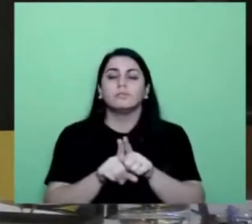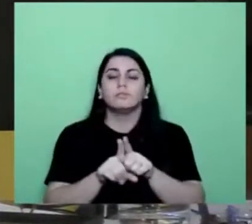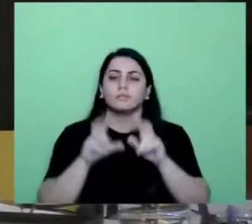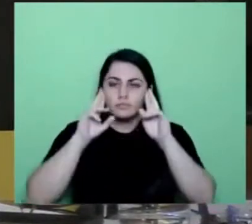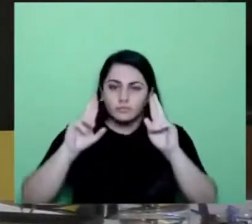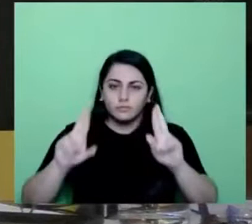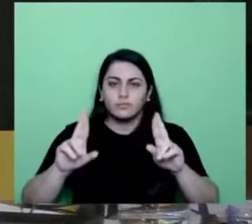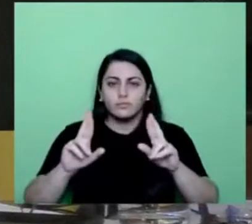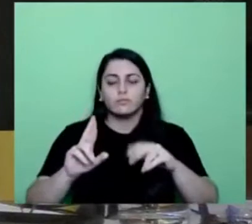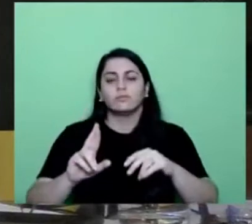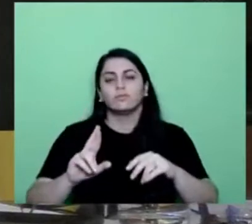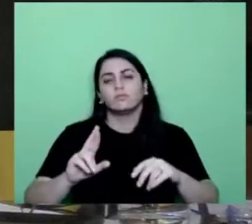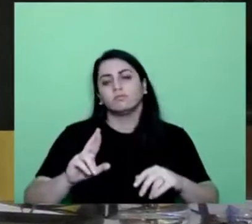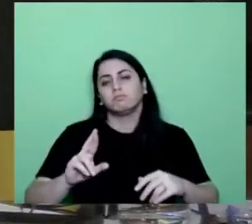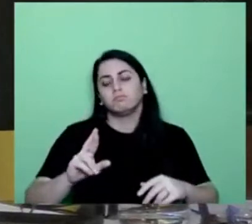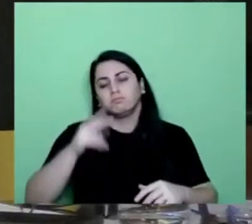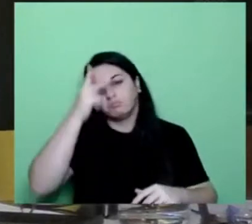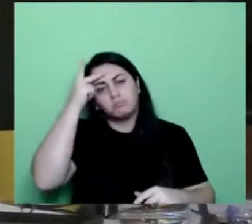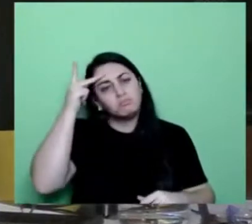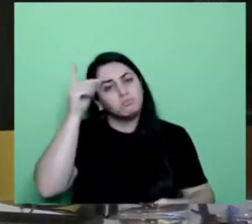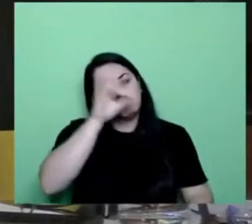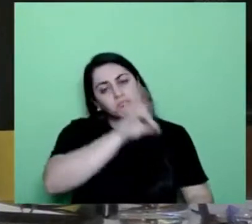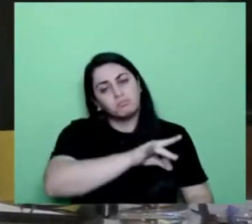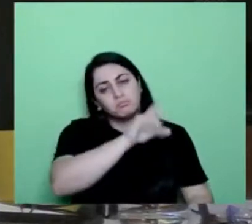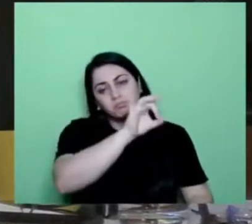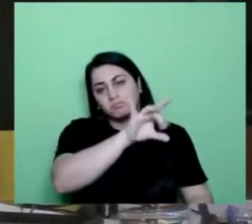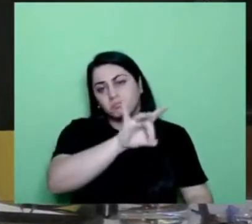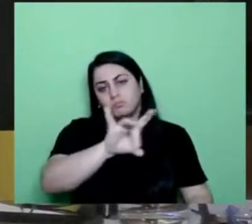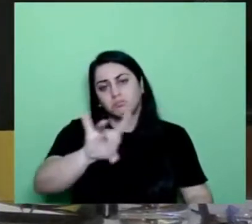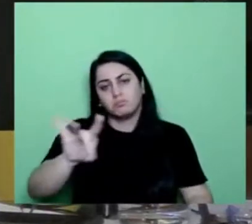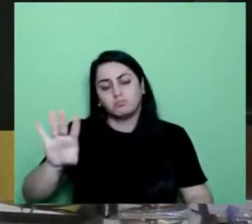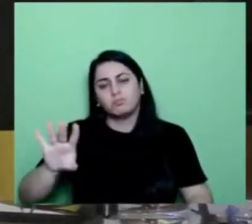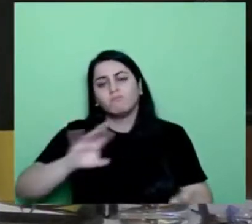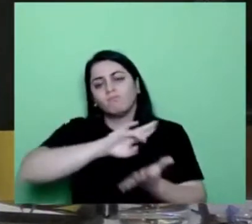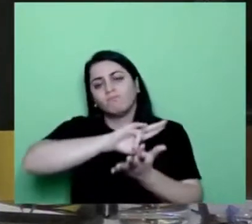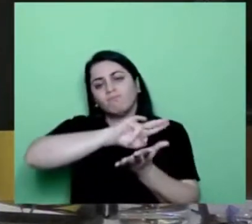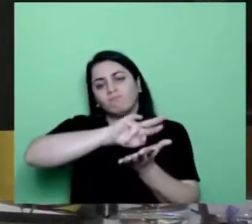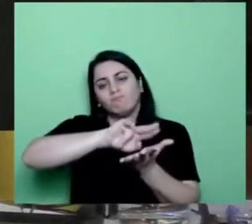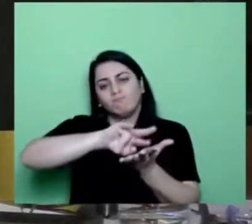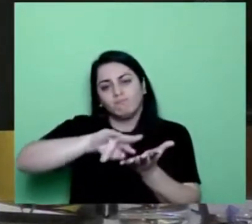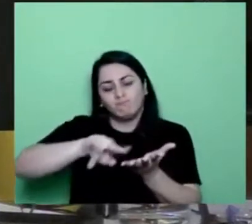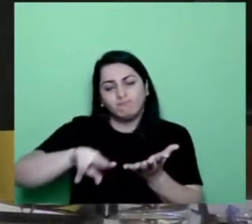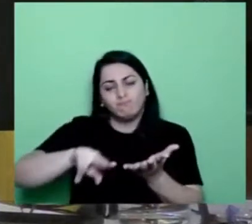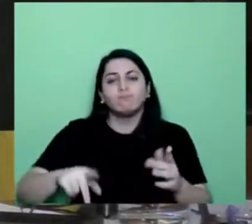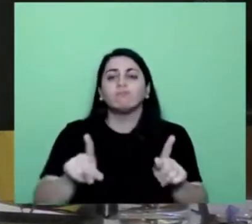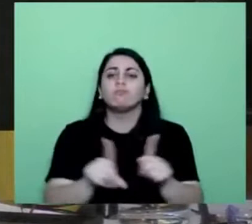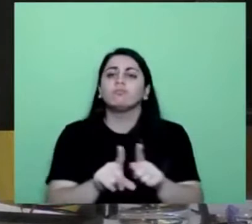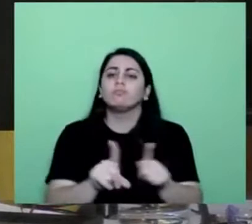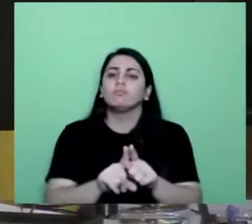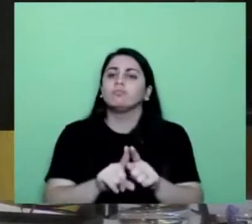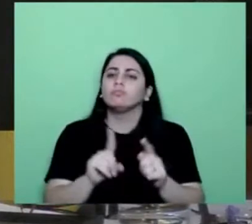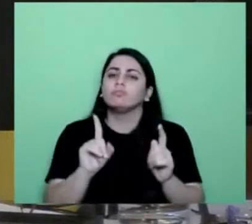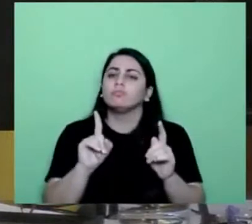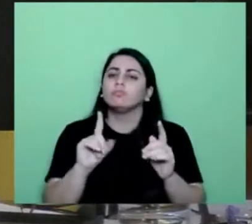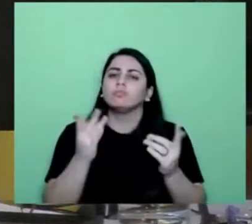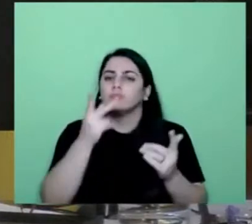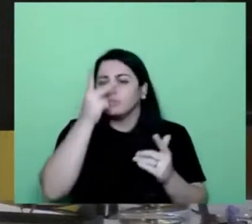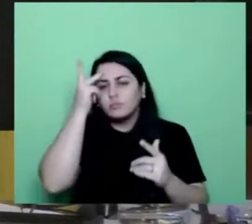singularidades, as diversidades e as especificidades,